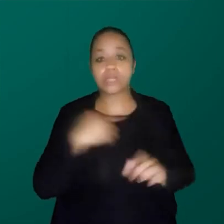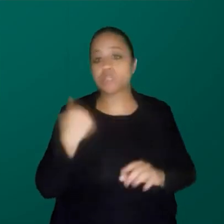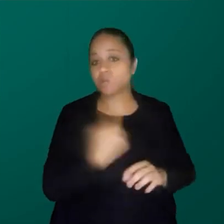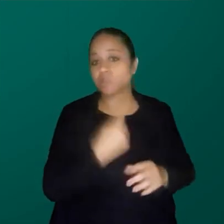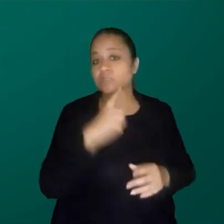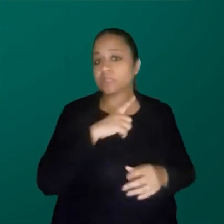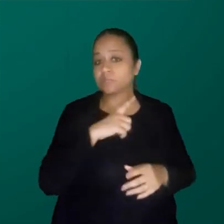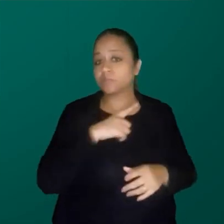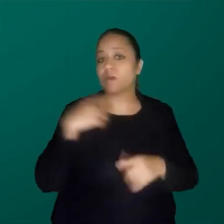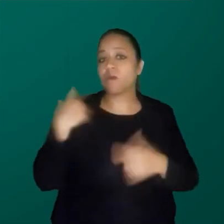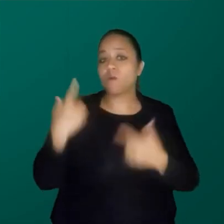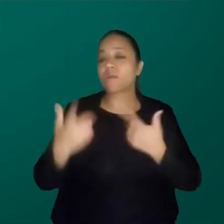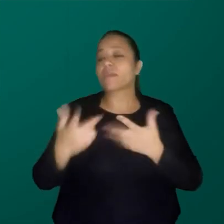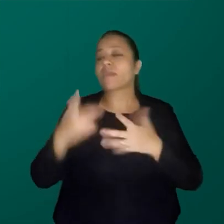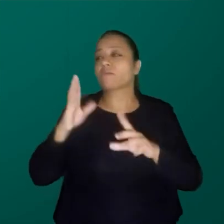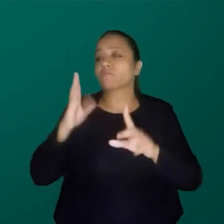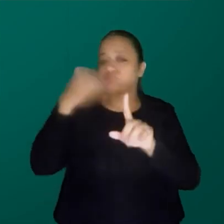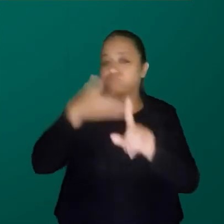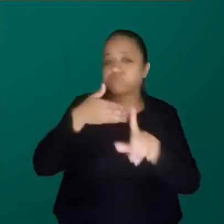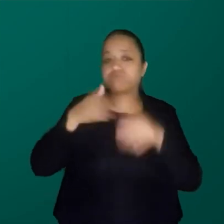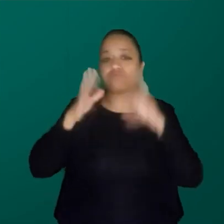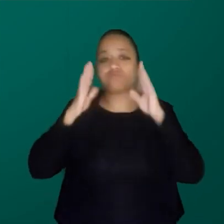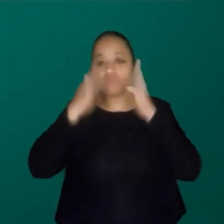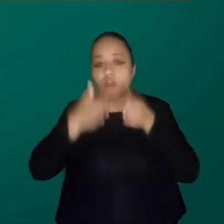centralidade ao que a gente se compara.